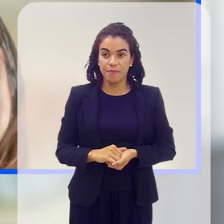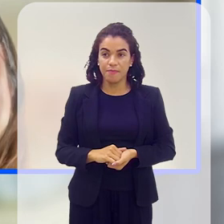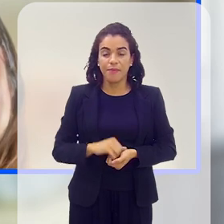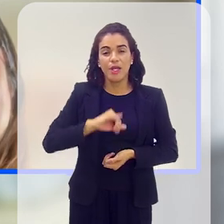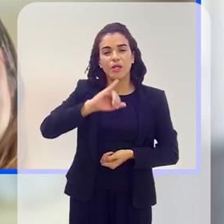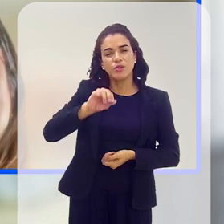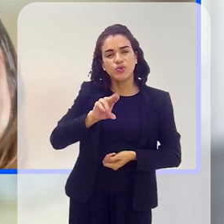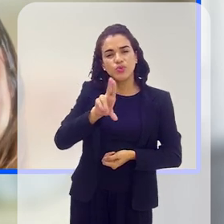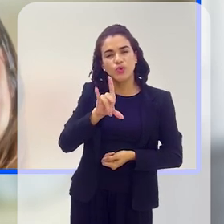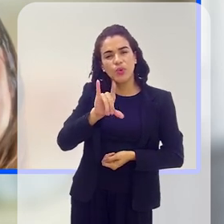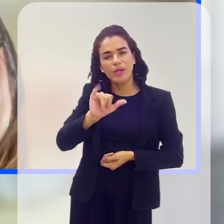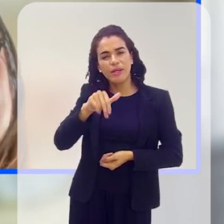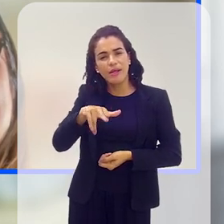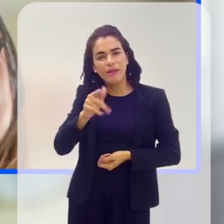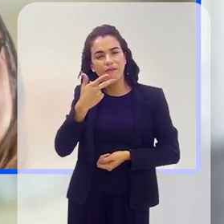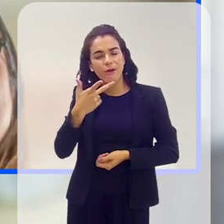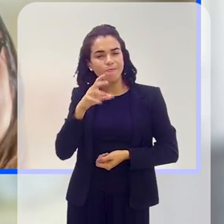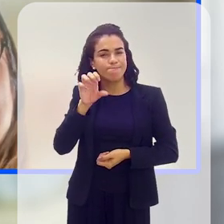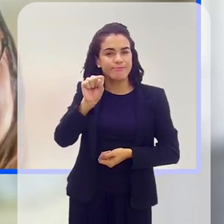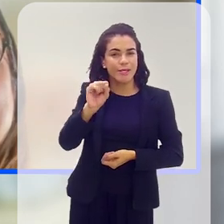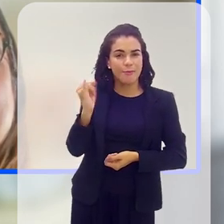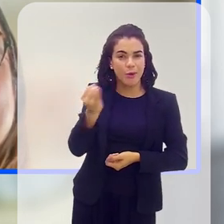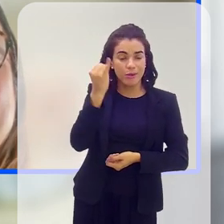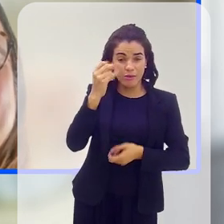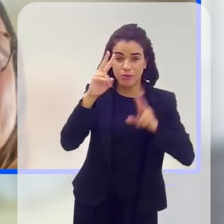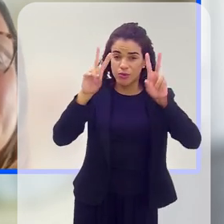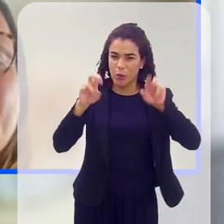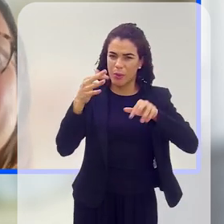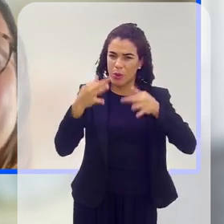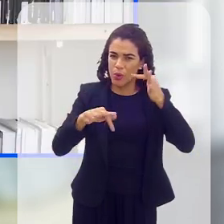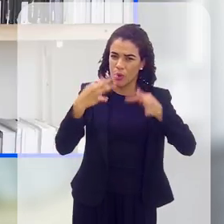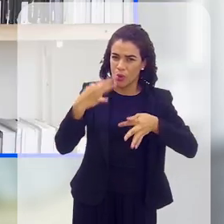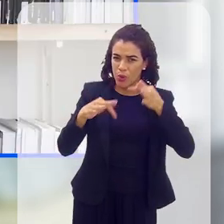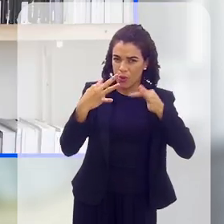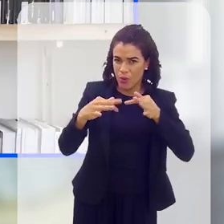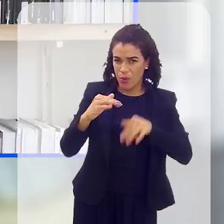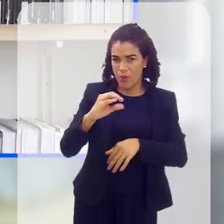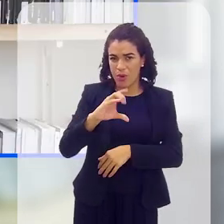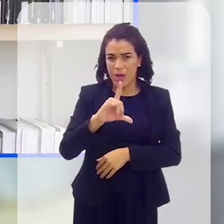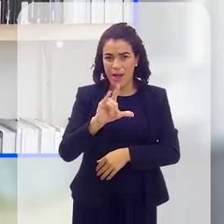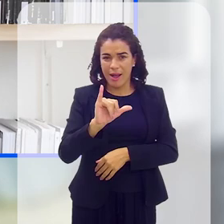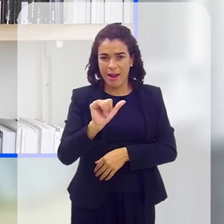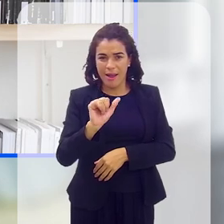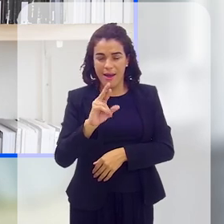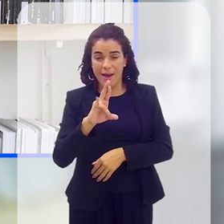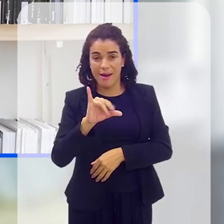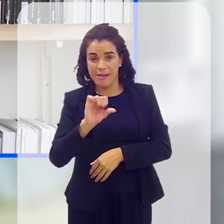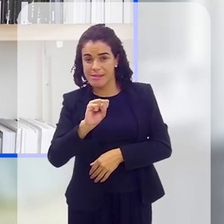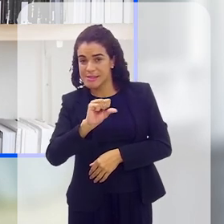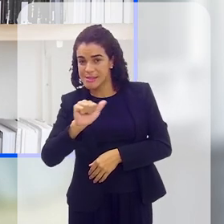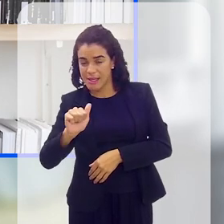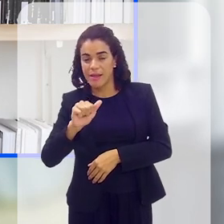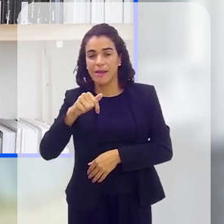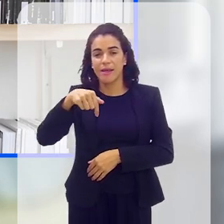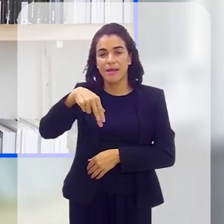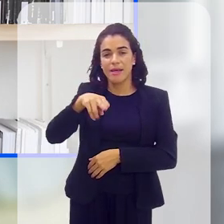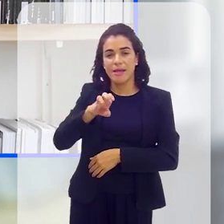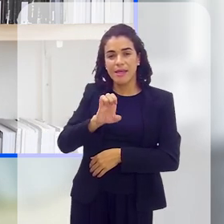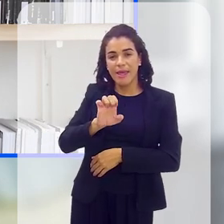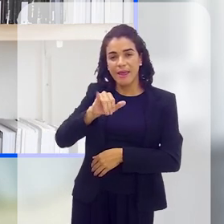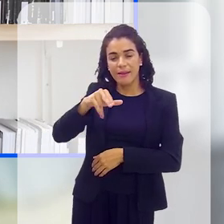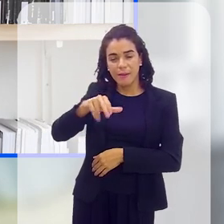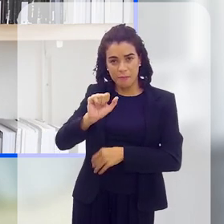A Juliana falou de um ponto importante que é a questão da dor. Eu queria que a Clarissa e a Kenia falassem um pouquinho para mim